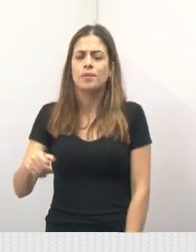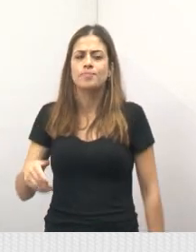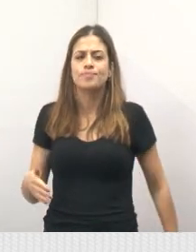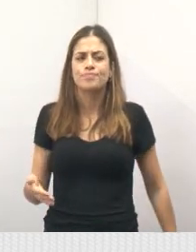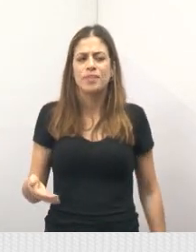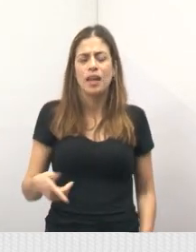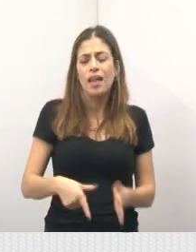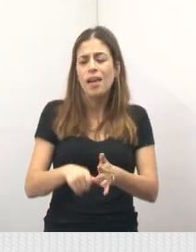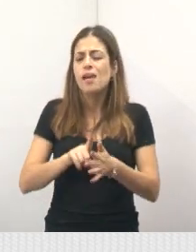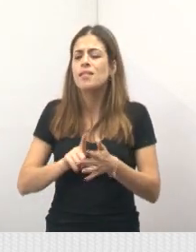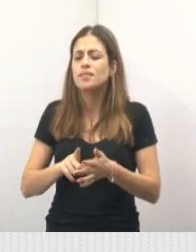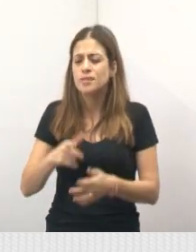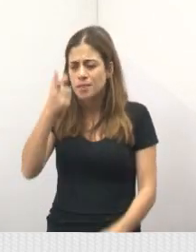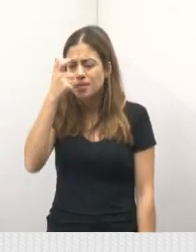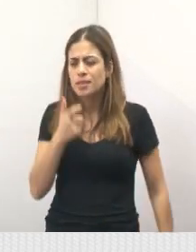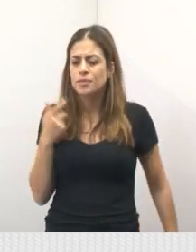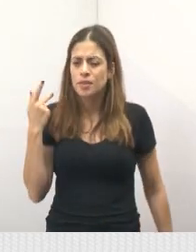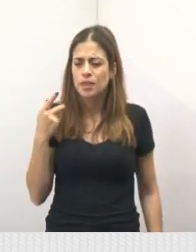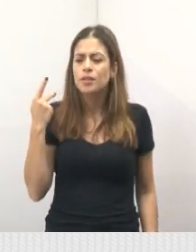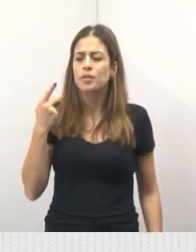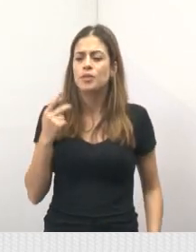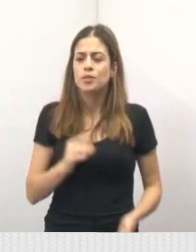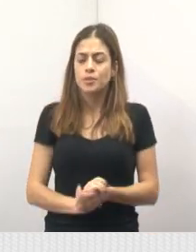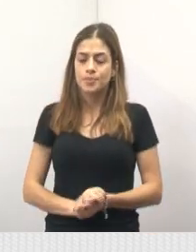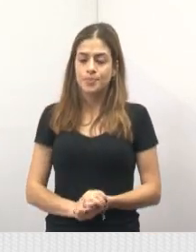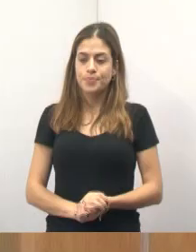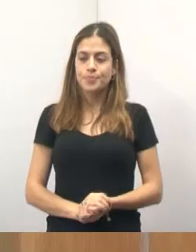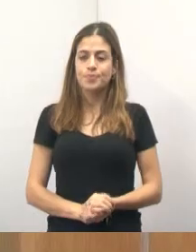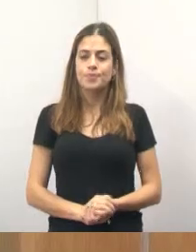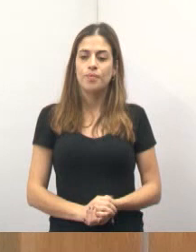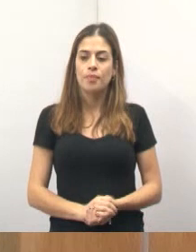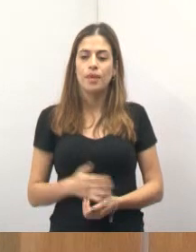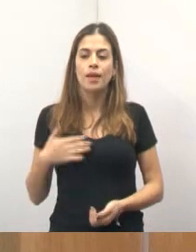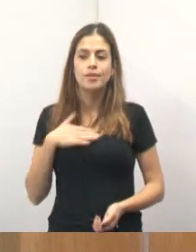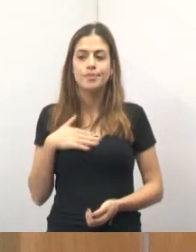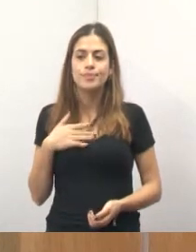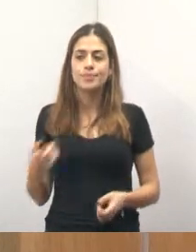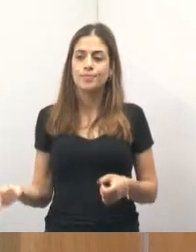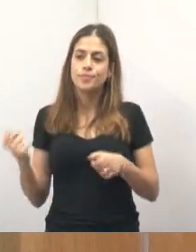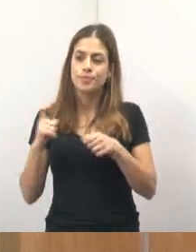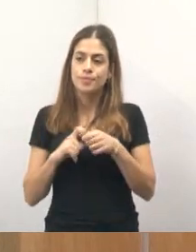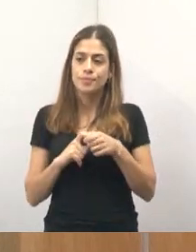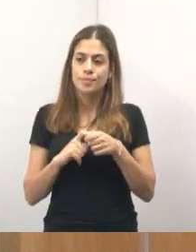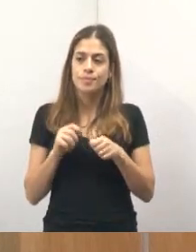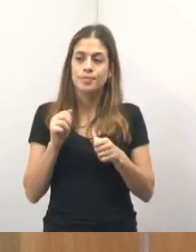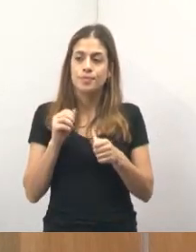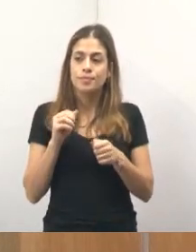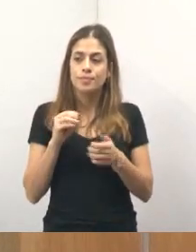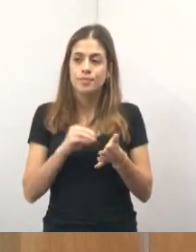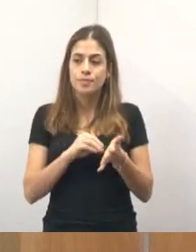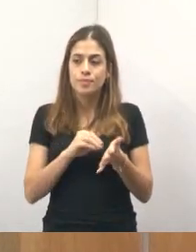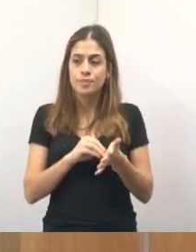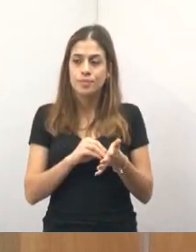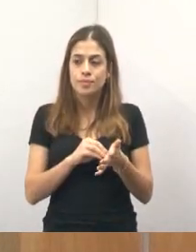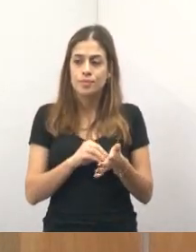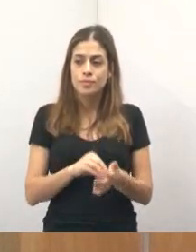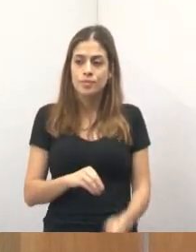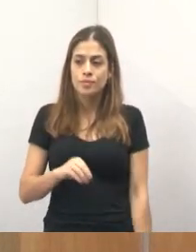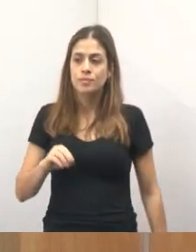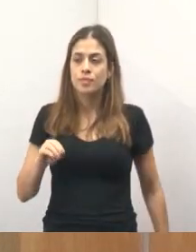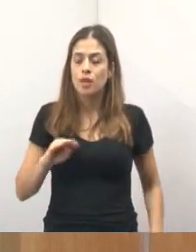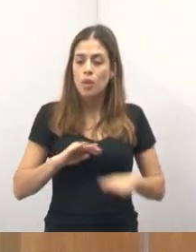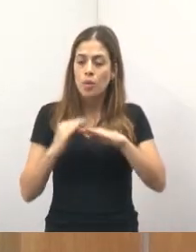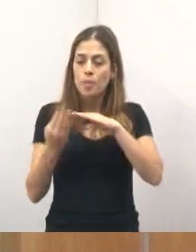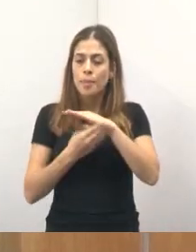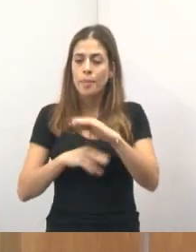apoiando esse projeto, tá bom? Eu gostaria só que voltasse, faltou ali no Vila Branca, a gente passar o vídeo, um